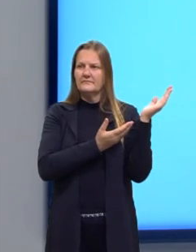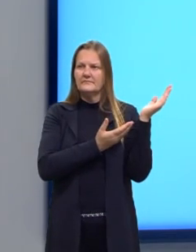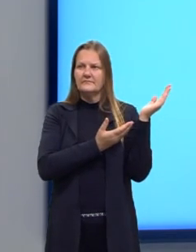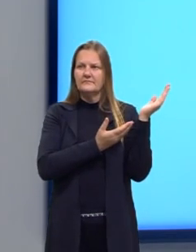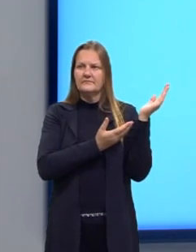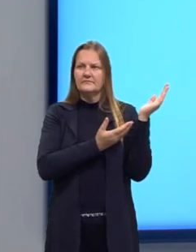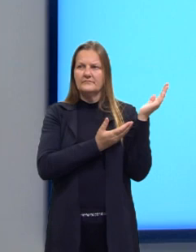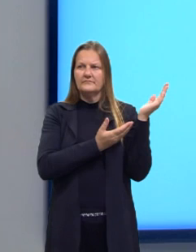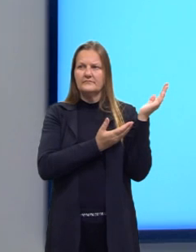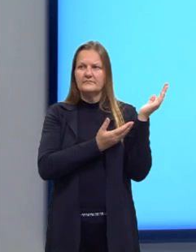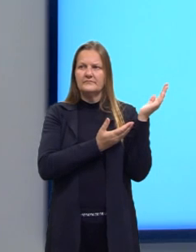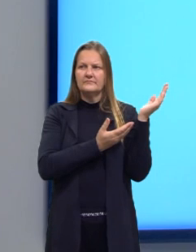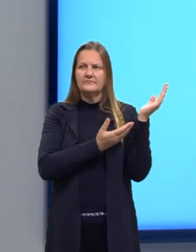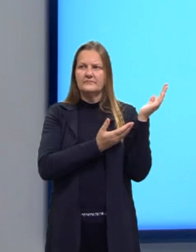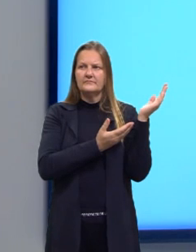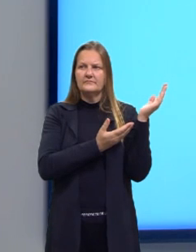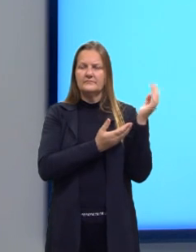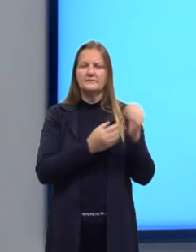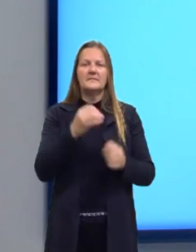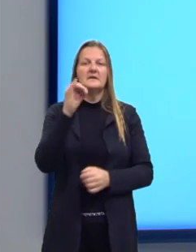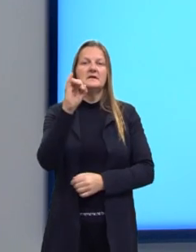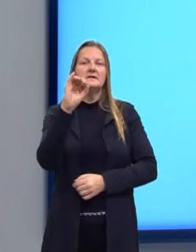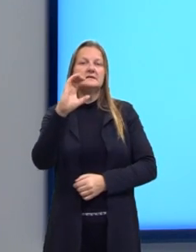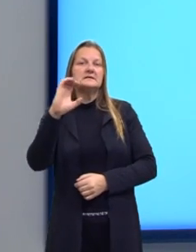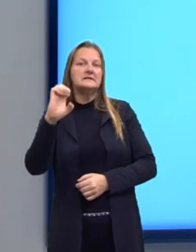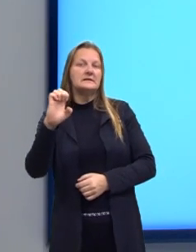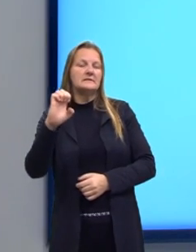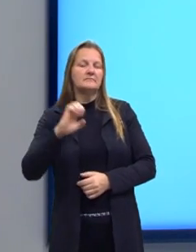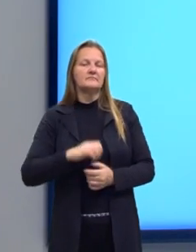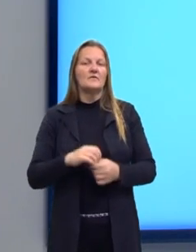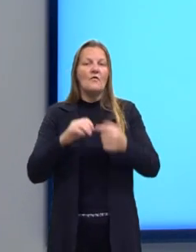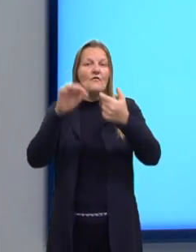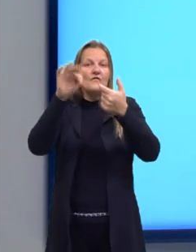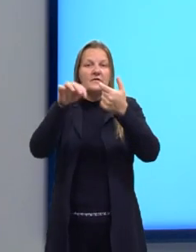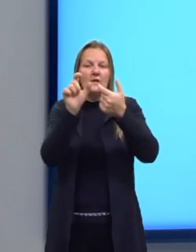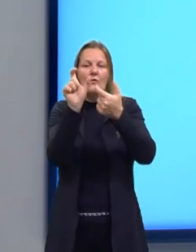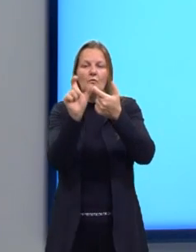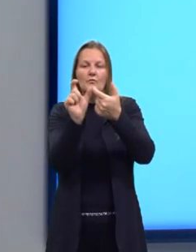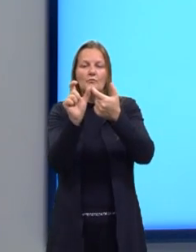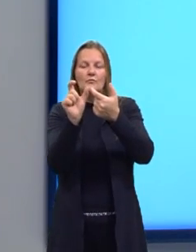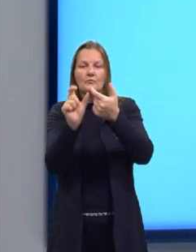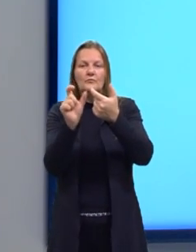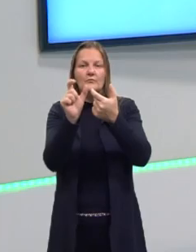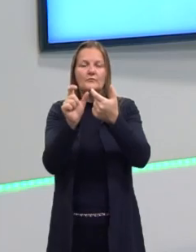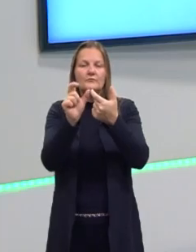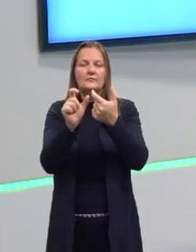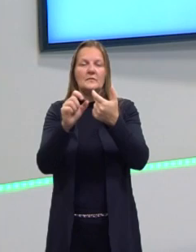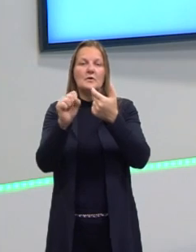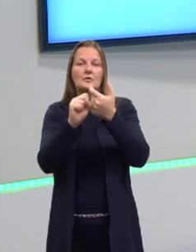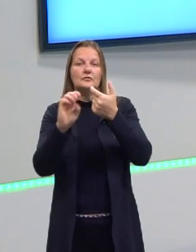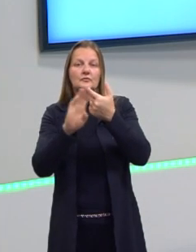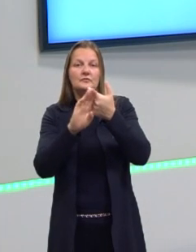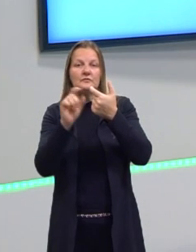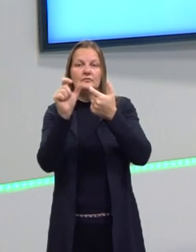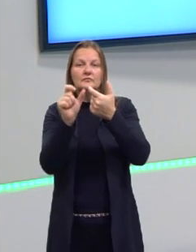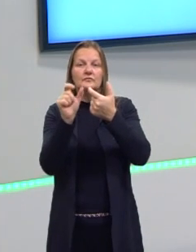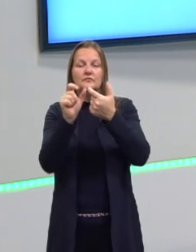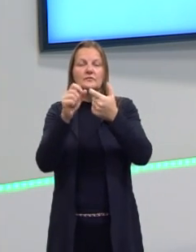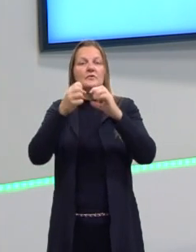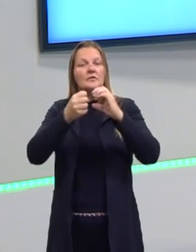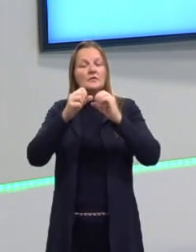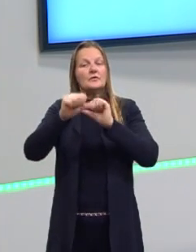acréscimo do IC no final me transforma o meu substantivo num